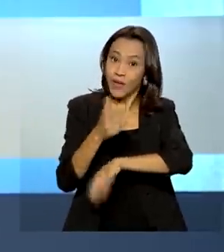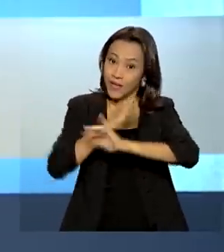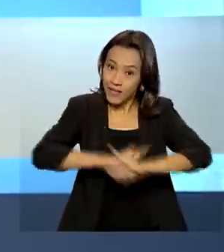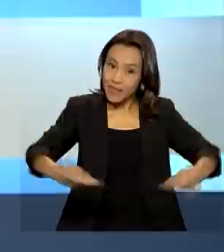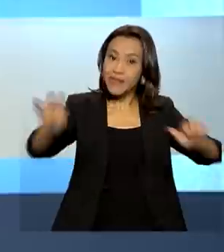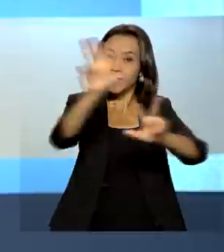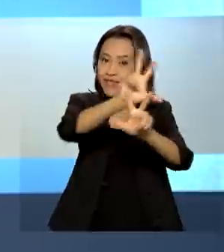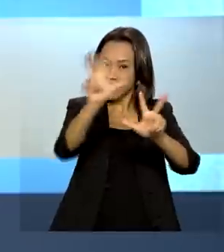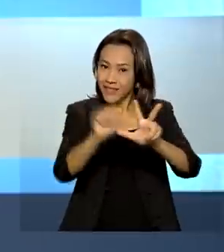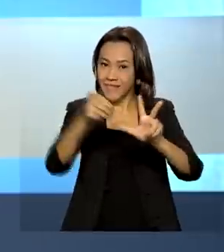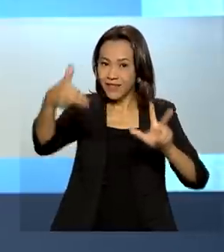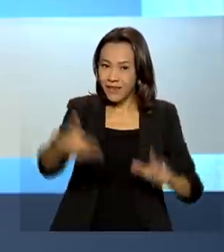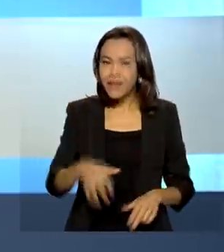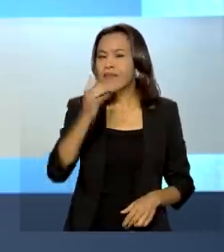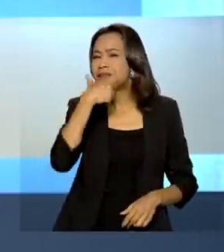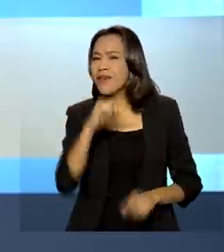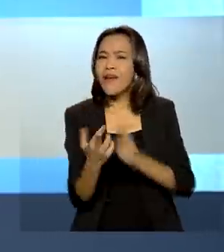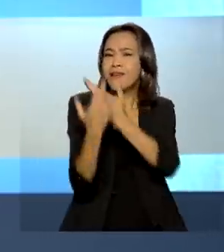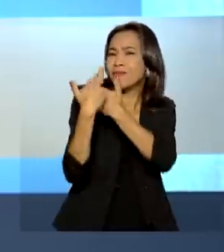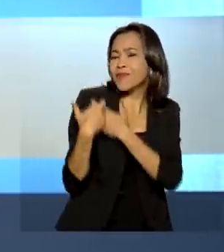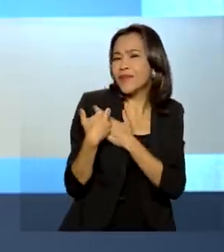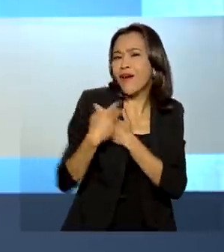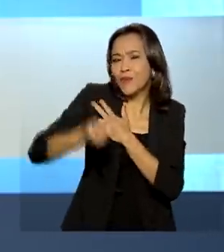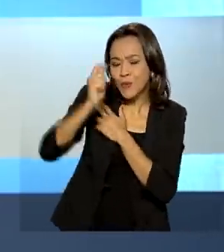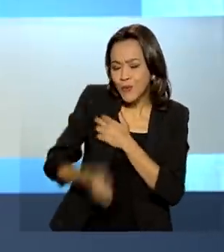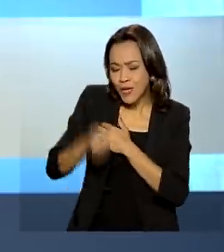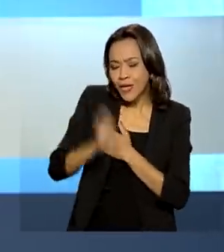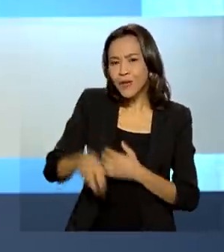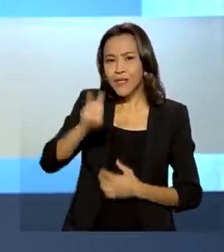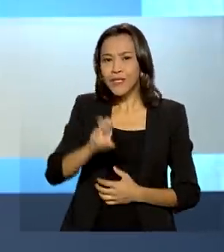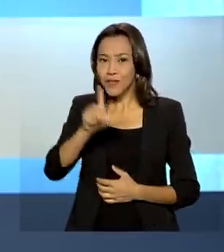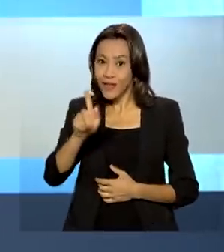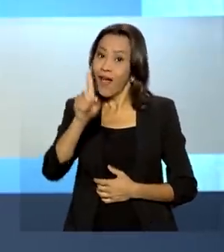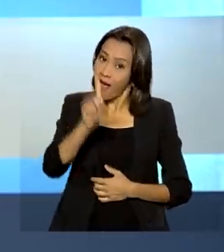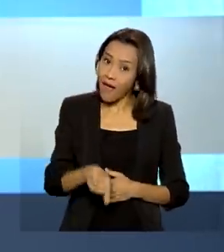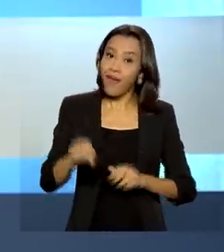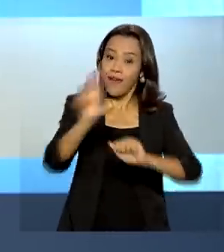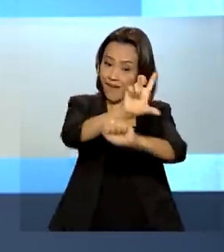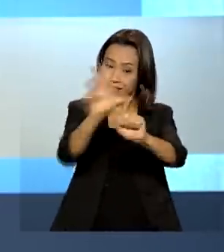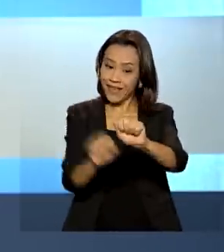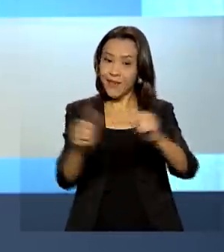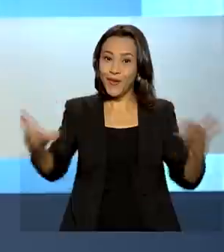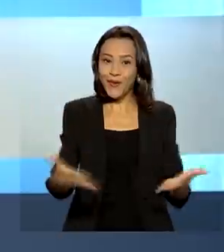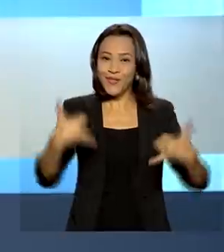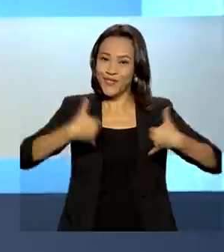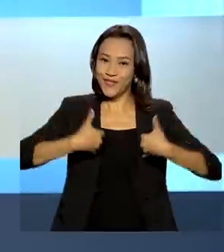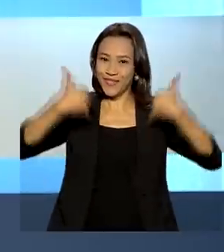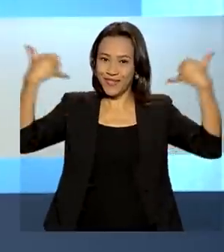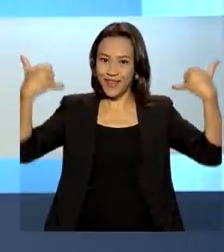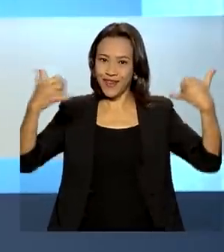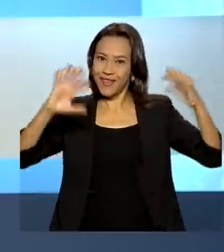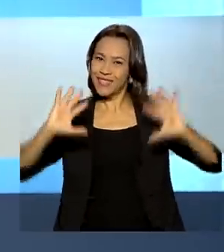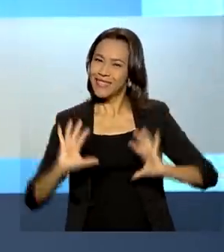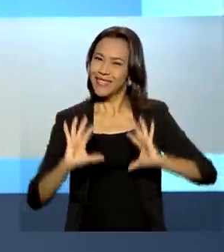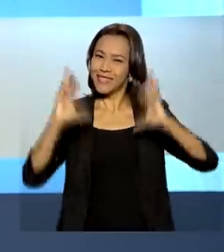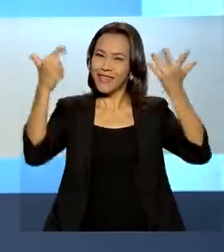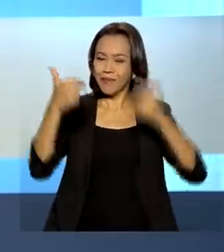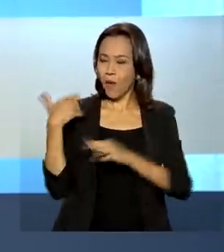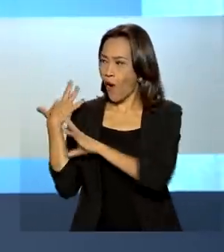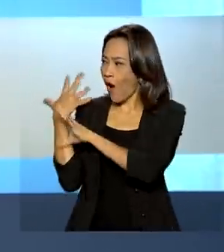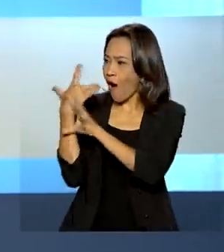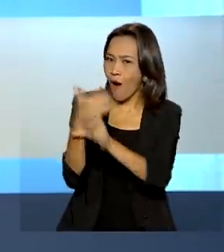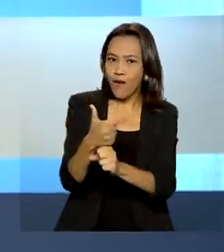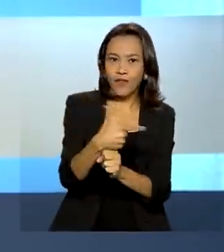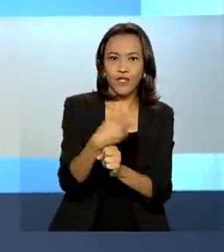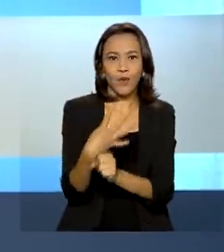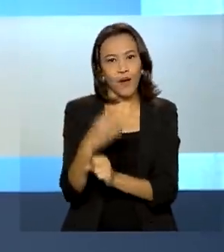Brasil. E quem realiza o leilão da tecnologia 5G no país é a Anatel, que faz aniversário hoje. E para celebrar os 24 anos